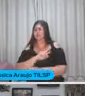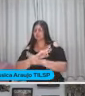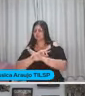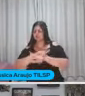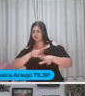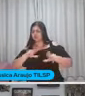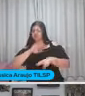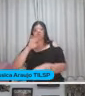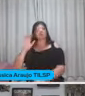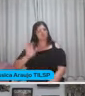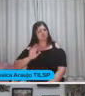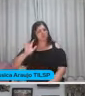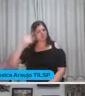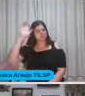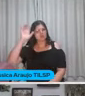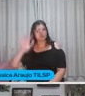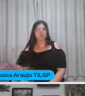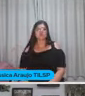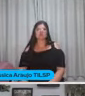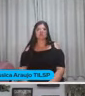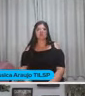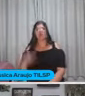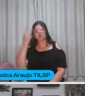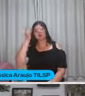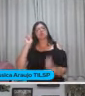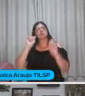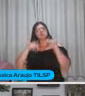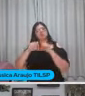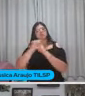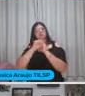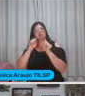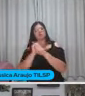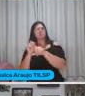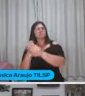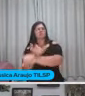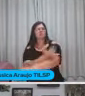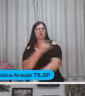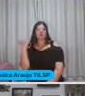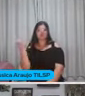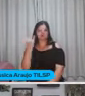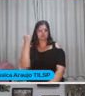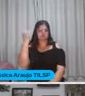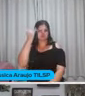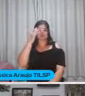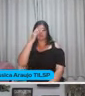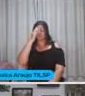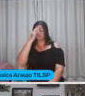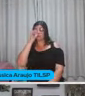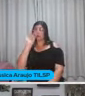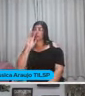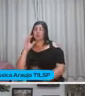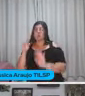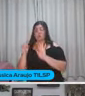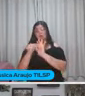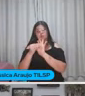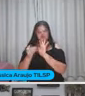Como riqueza As competências Socioemocionais São mais importantes Do que só conteúdo formal